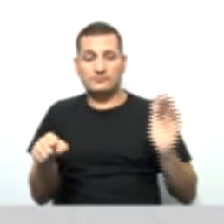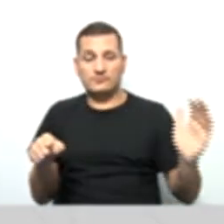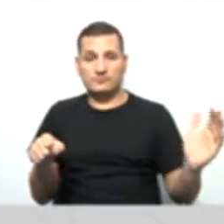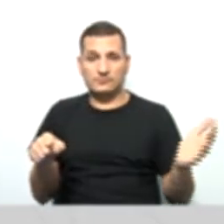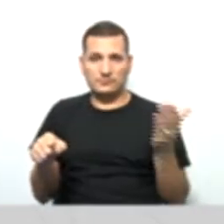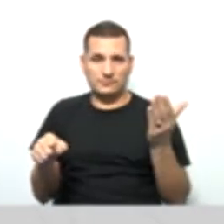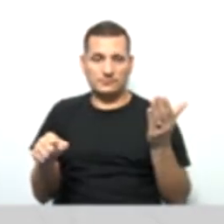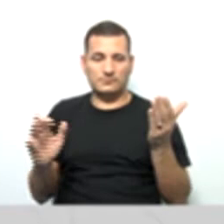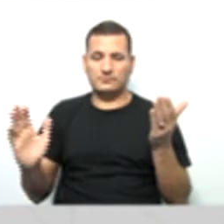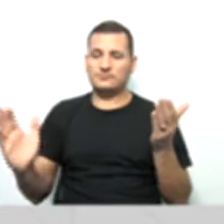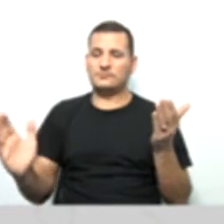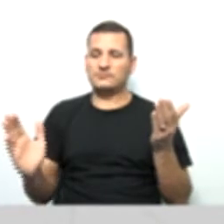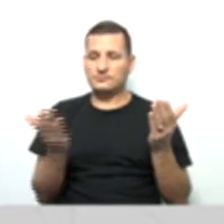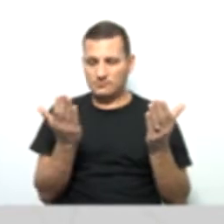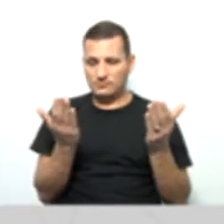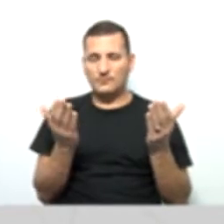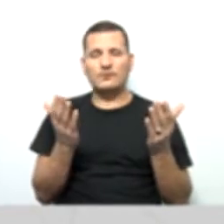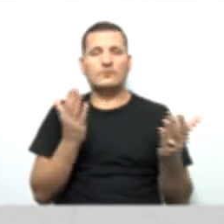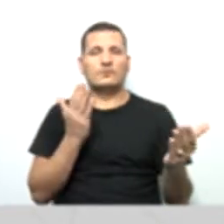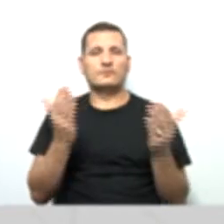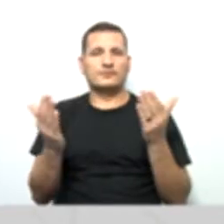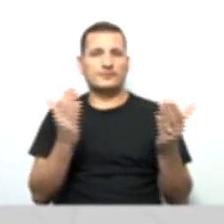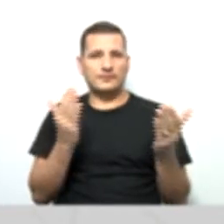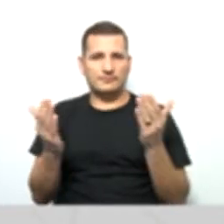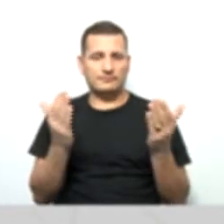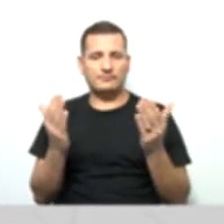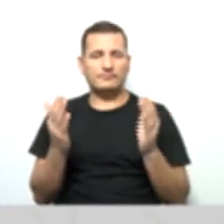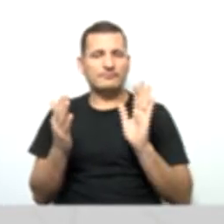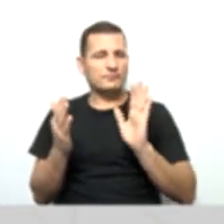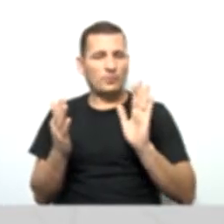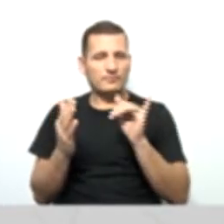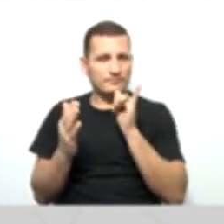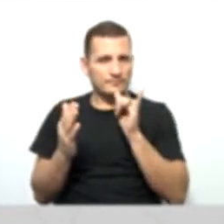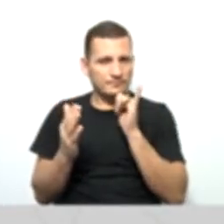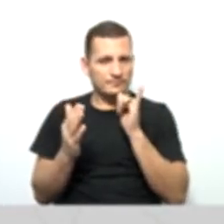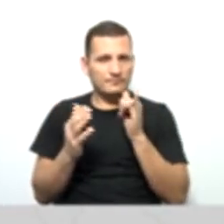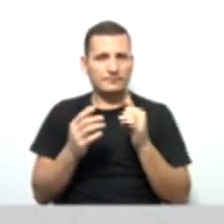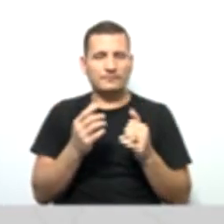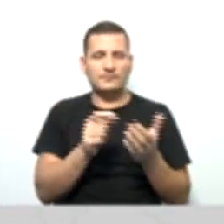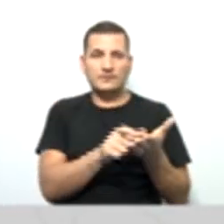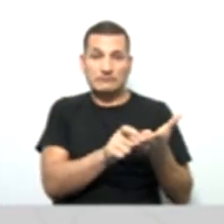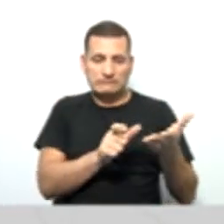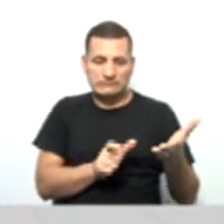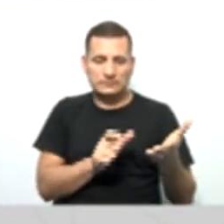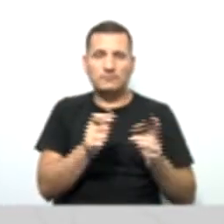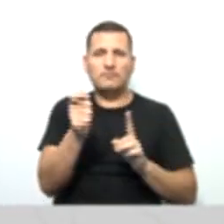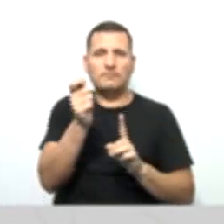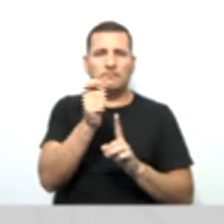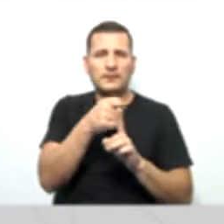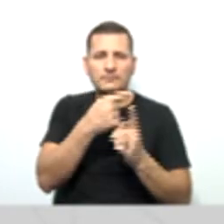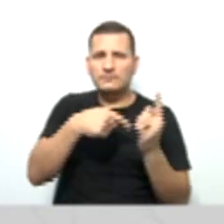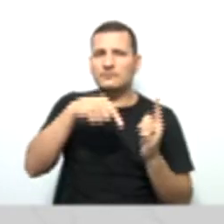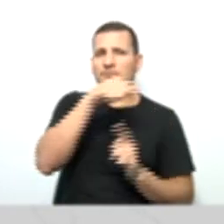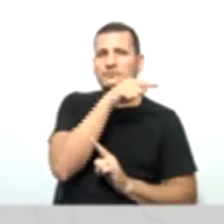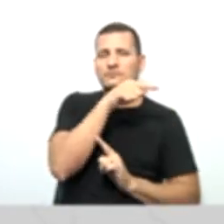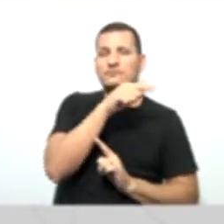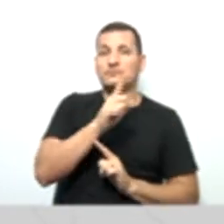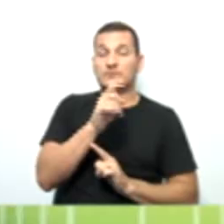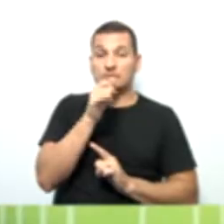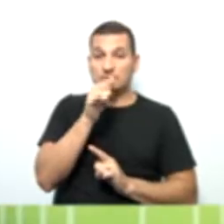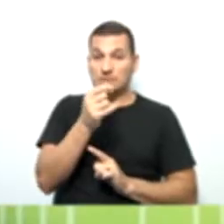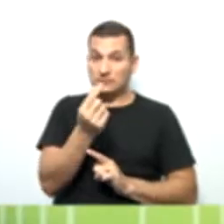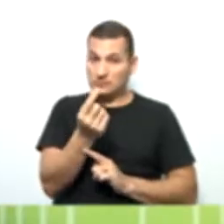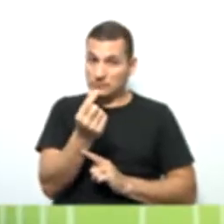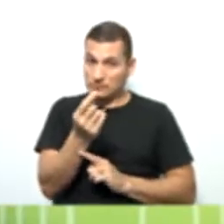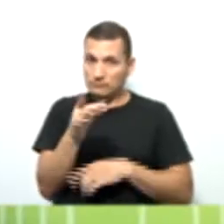olhar o extrato que foi tirado há um mês atrás? Não, gente. Ele vai... Se o dinheiro estiver em espécie no